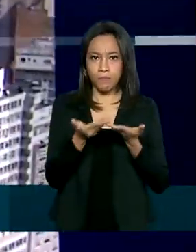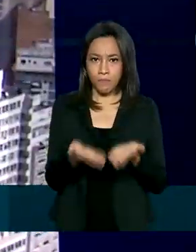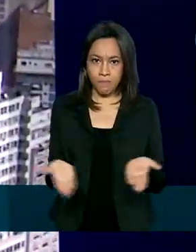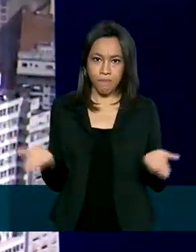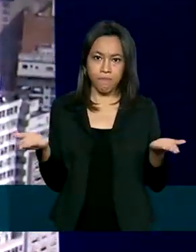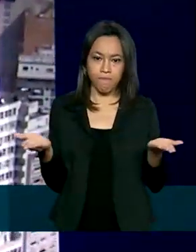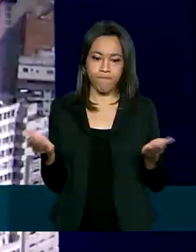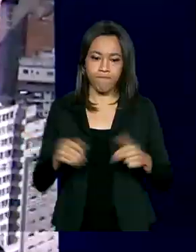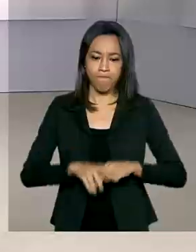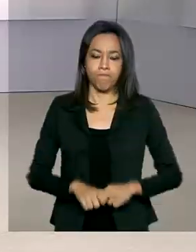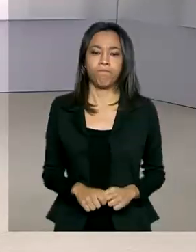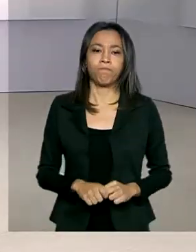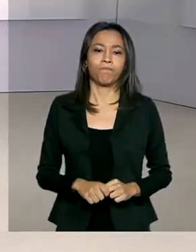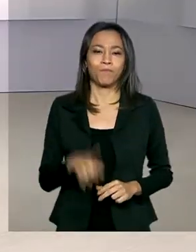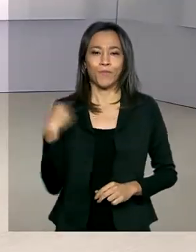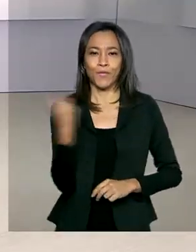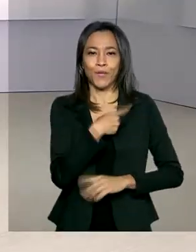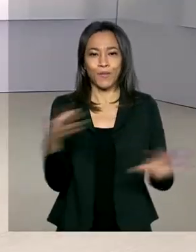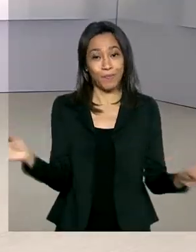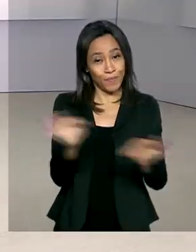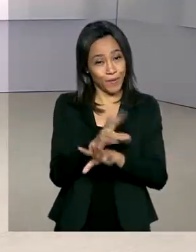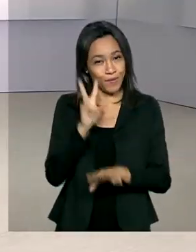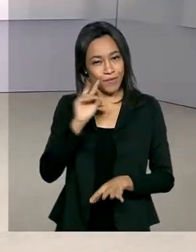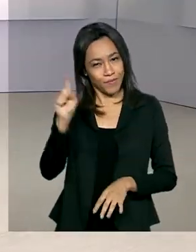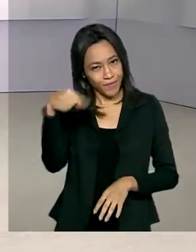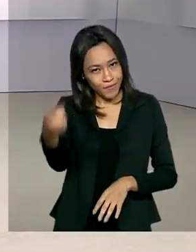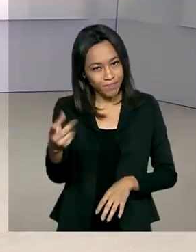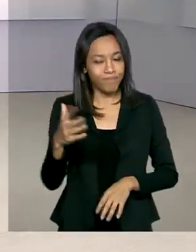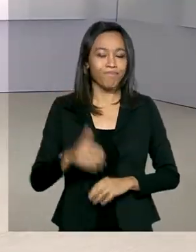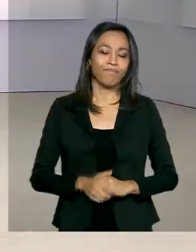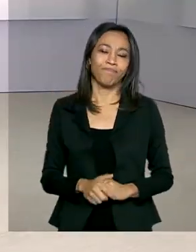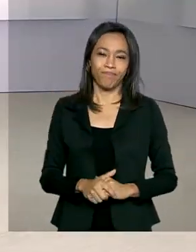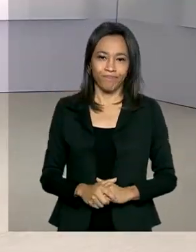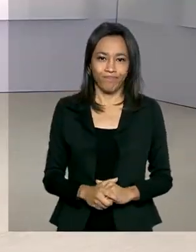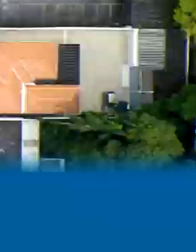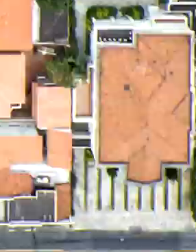.br. A gente fica por aqui. Até a próxima edição.